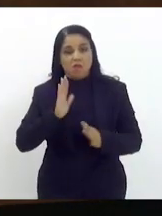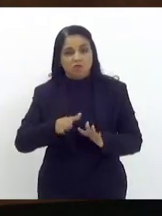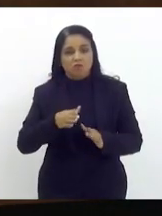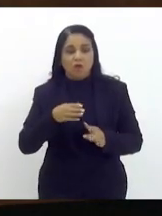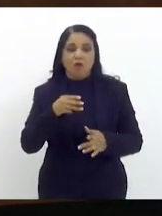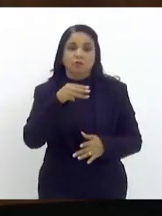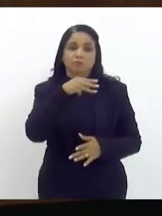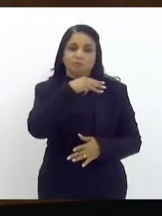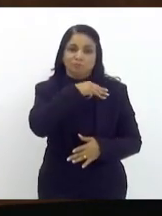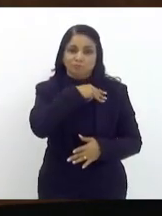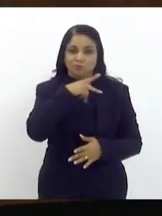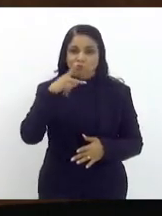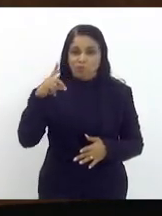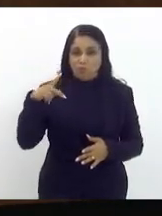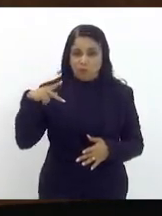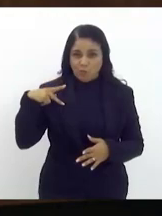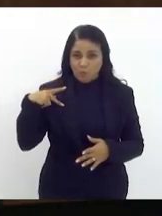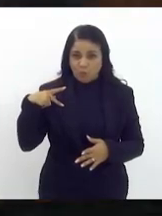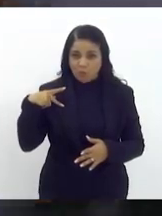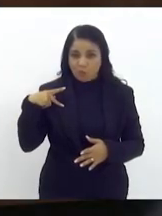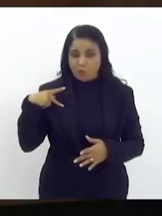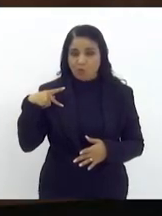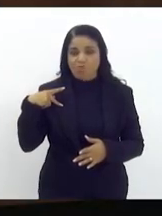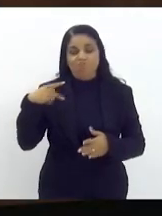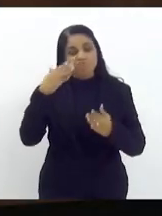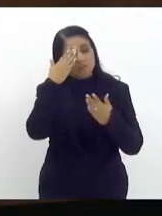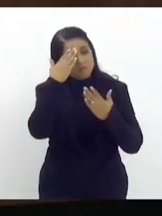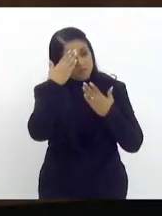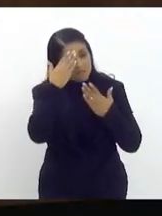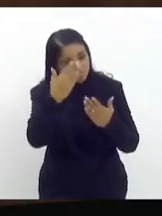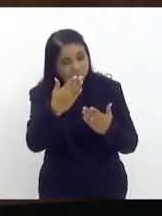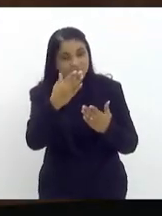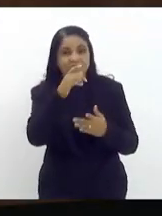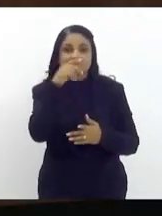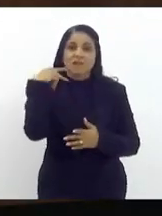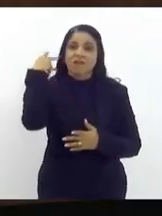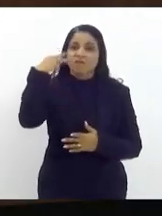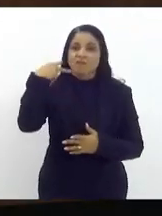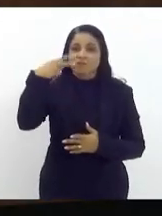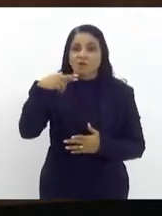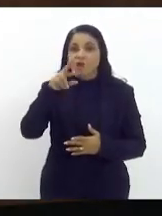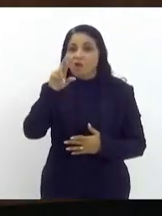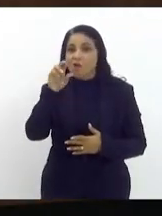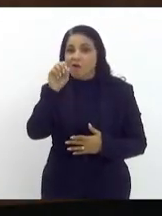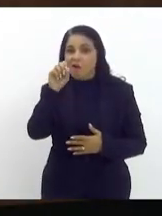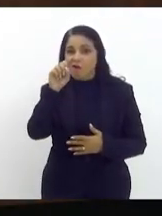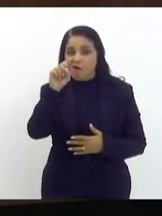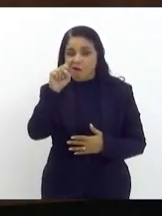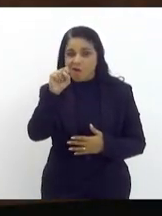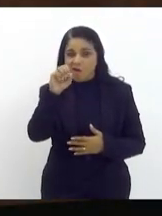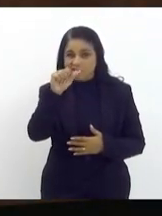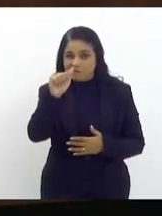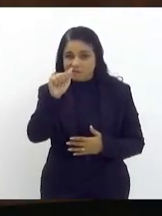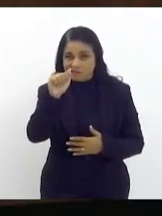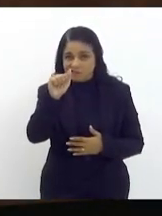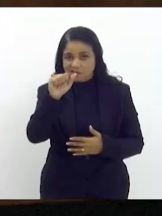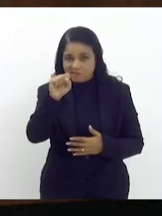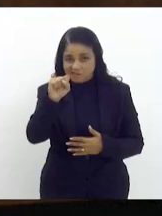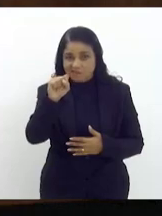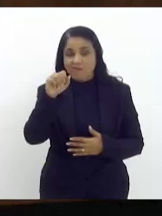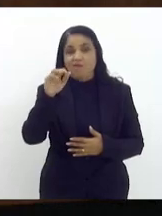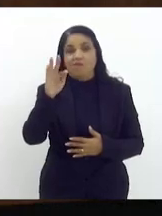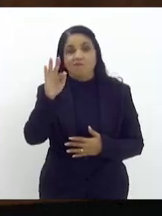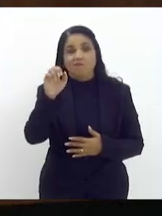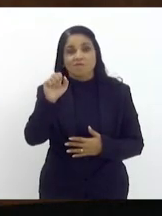graças à dona Rosa Fernandes, ela me colocou no Ministério Público, porque eu estava